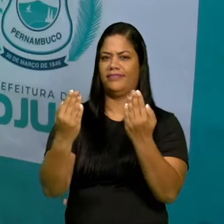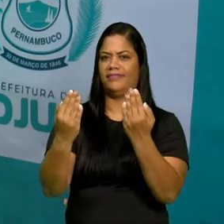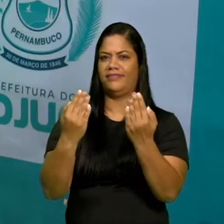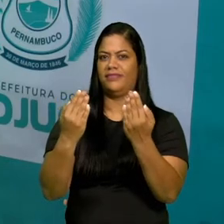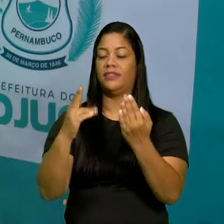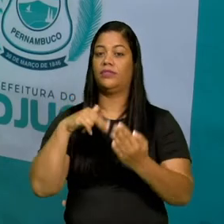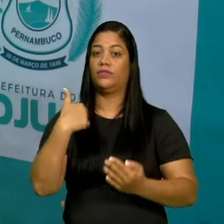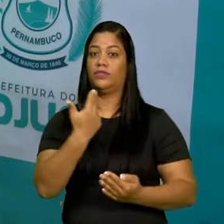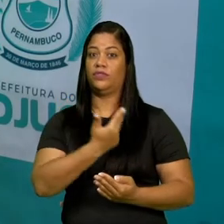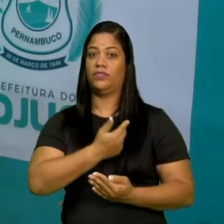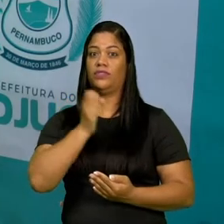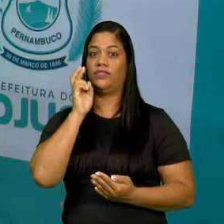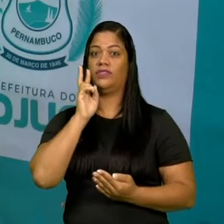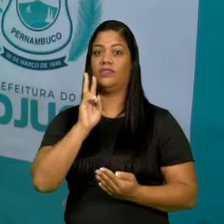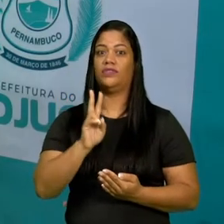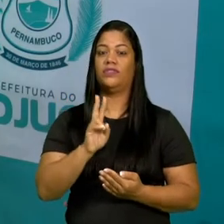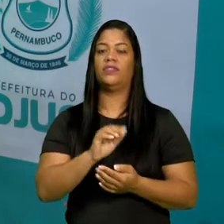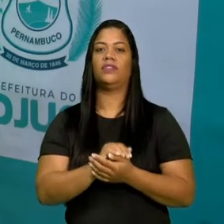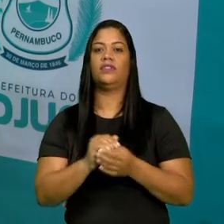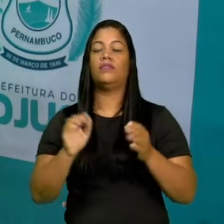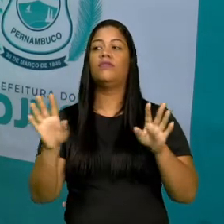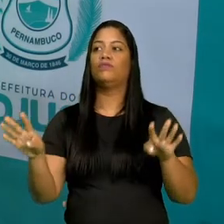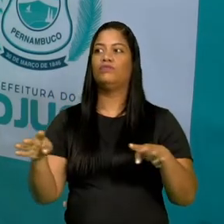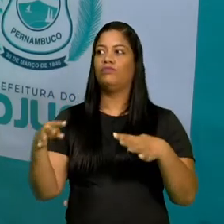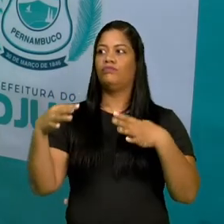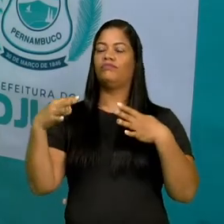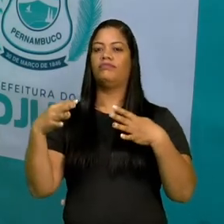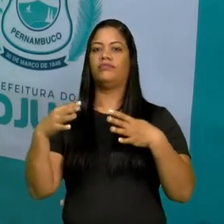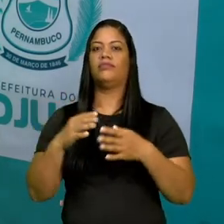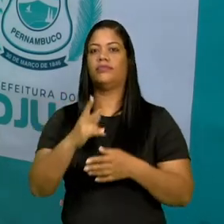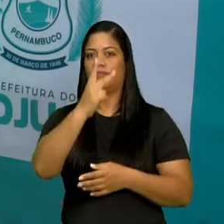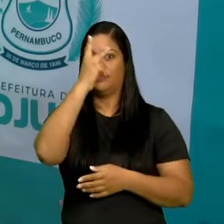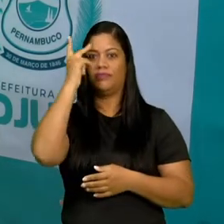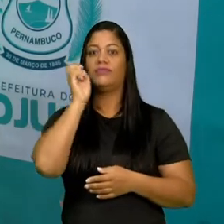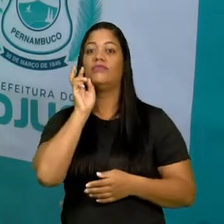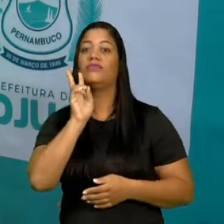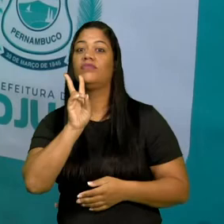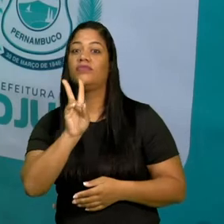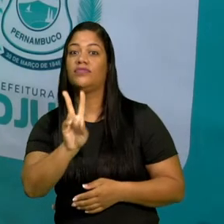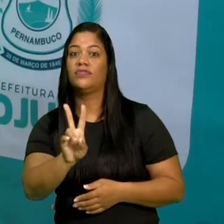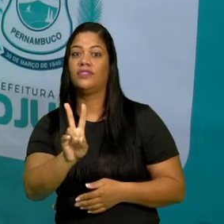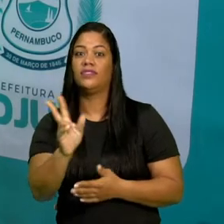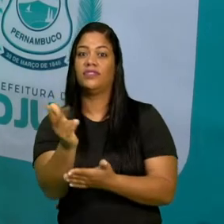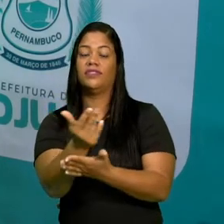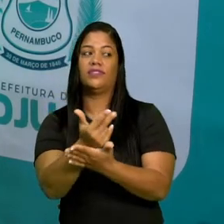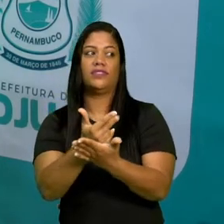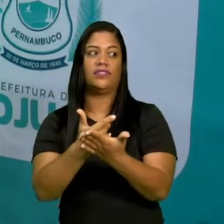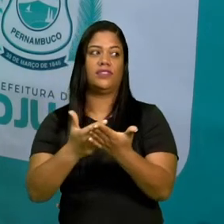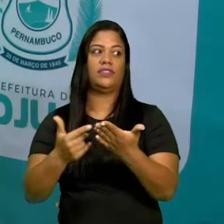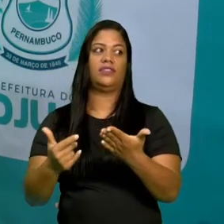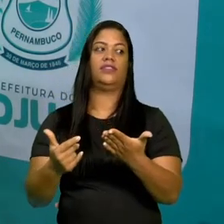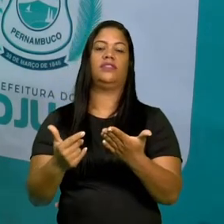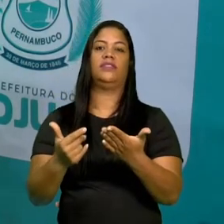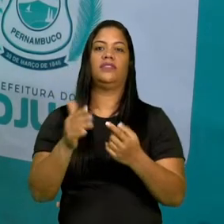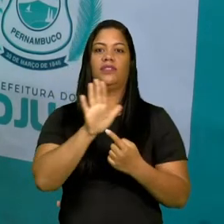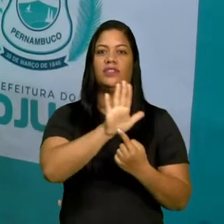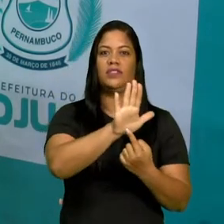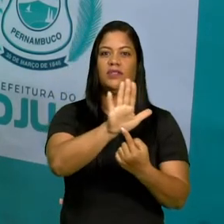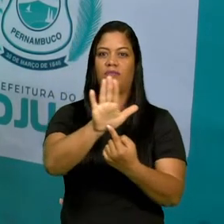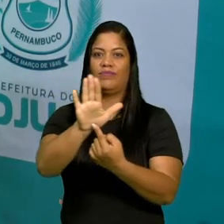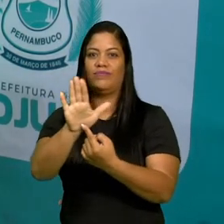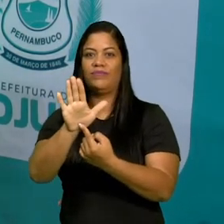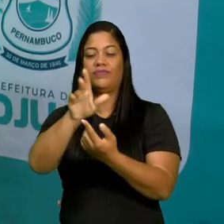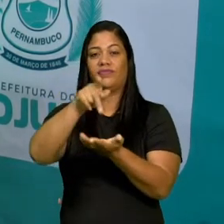É o que a gente chama de impressionismo ou expressionismo. É o que a gente vê nessa figura daqui. Ele não está detalhando os